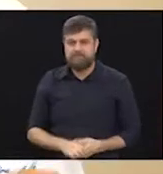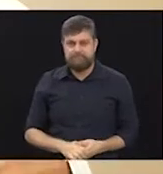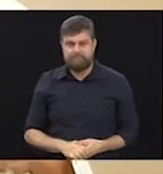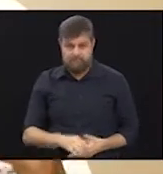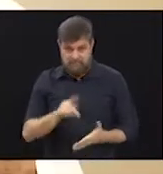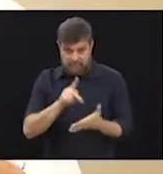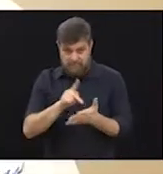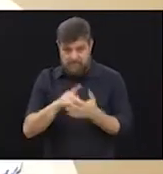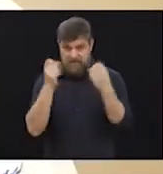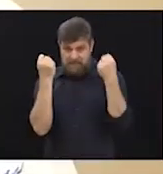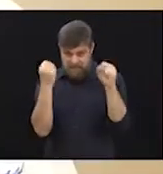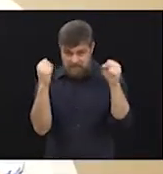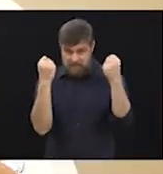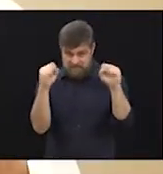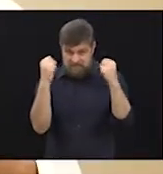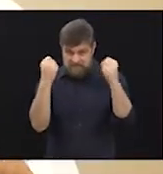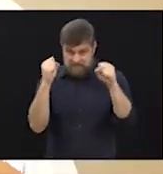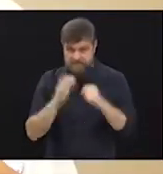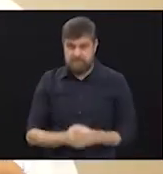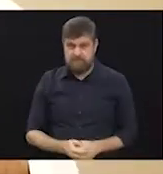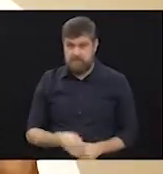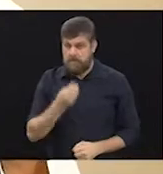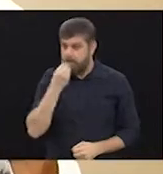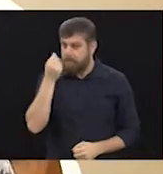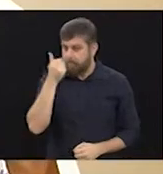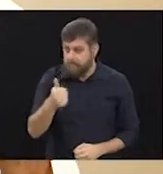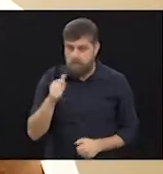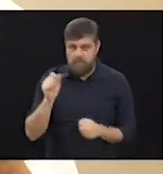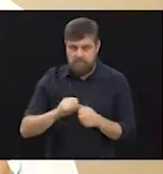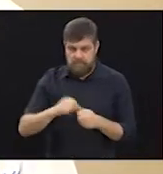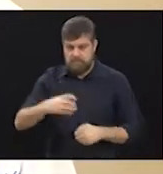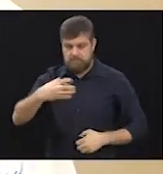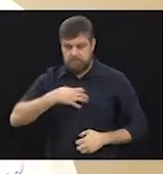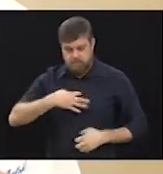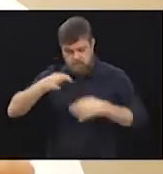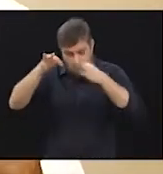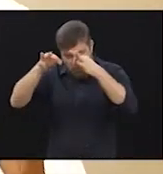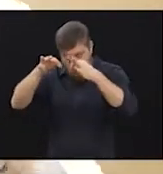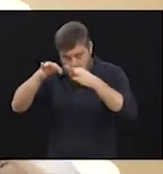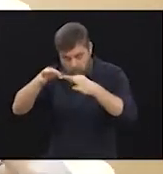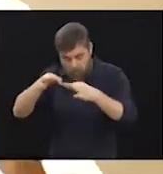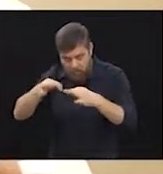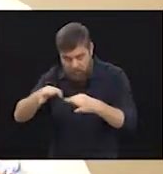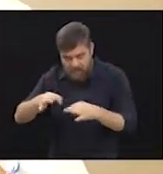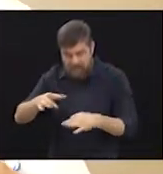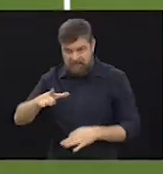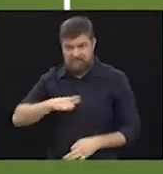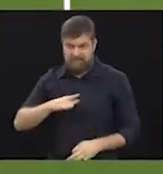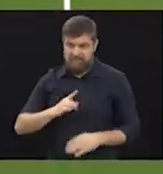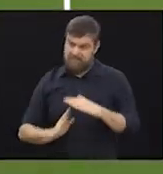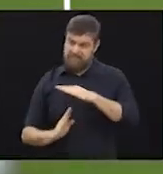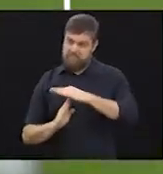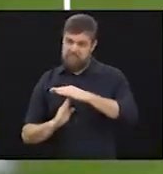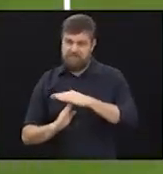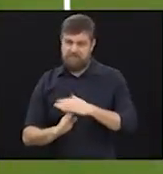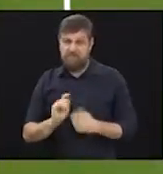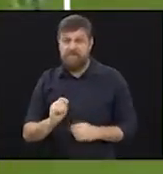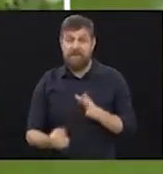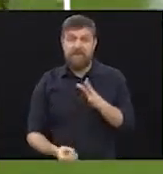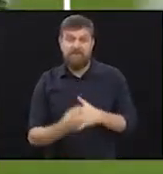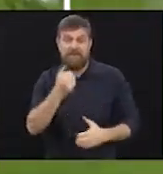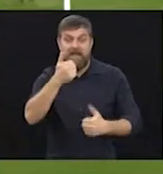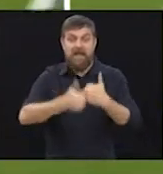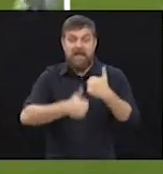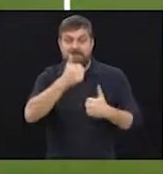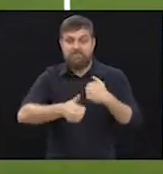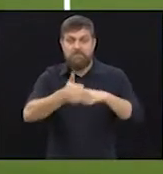verdade, o exercício físico é benéfico quando ele é feito de uma forma equilibrada, uma dose adequada. O acontece com um jogador